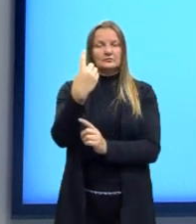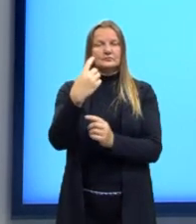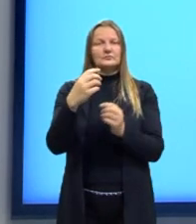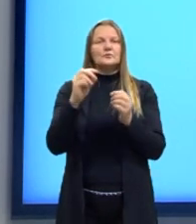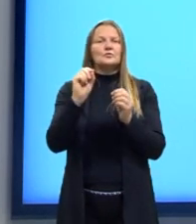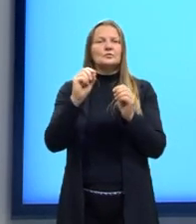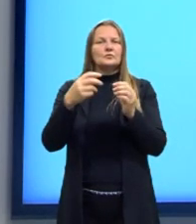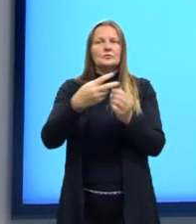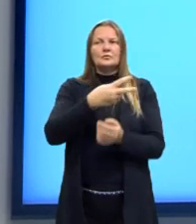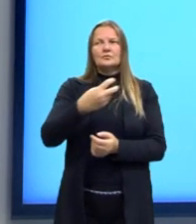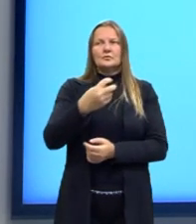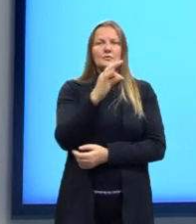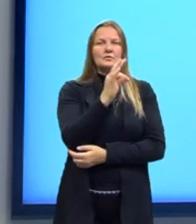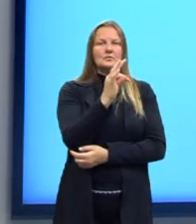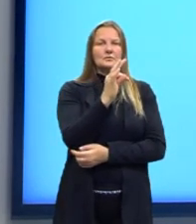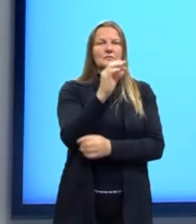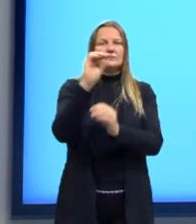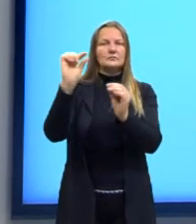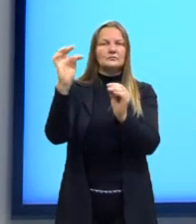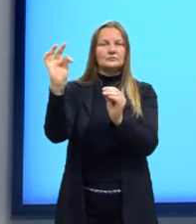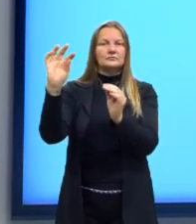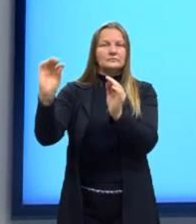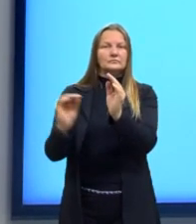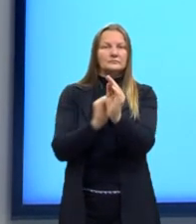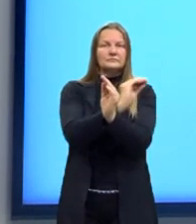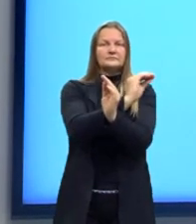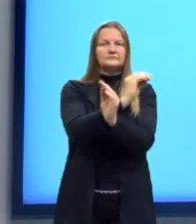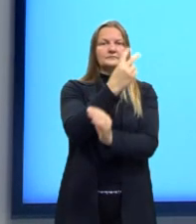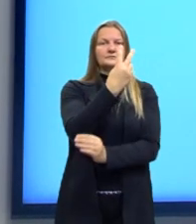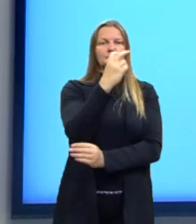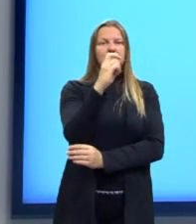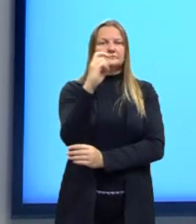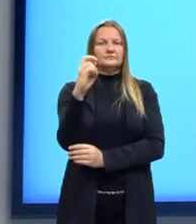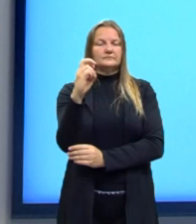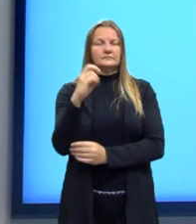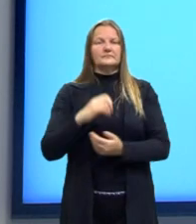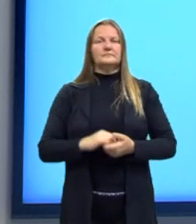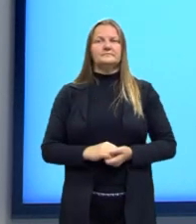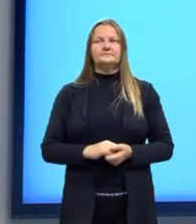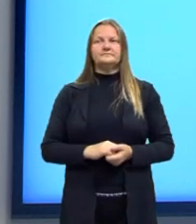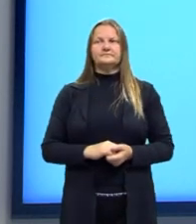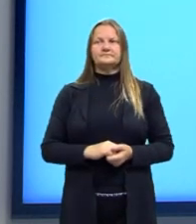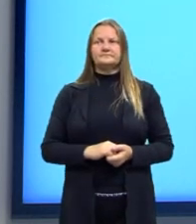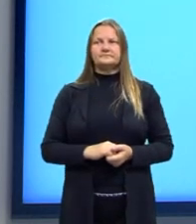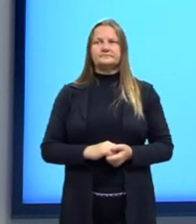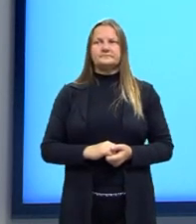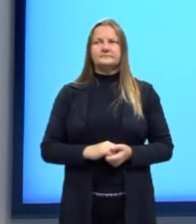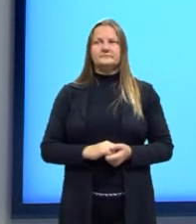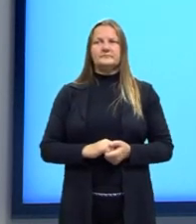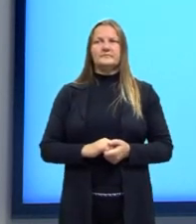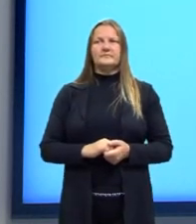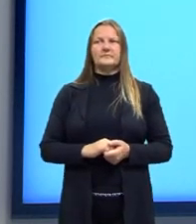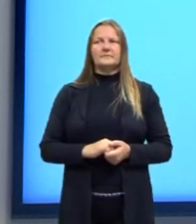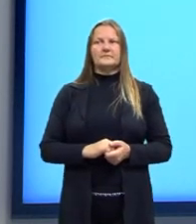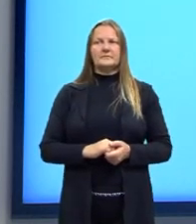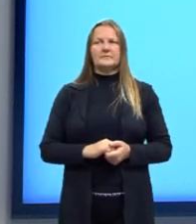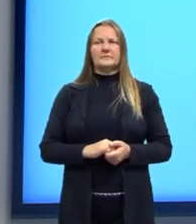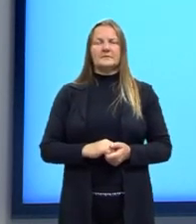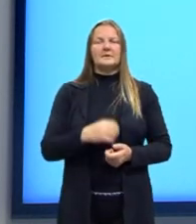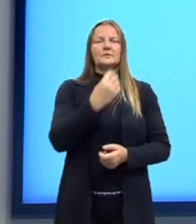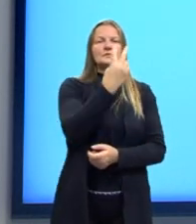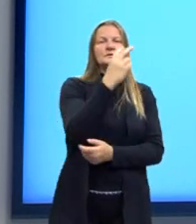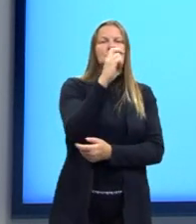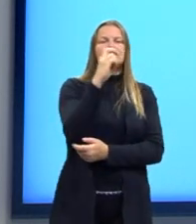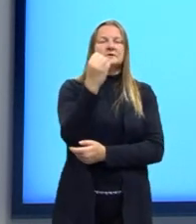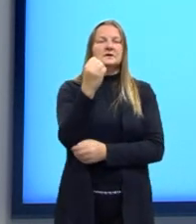Portanto, 255 é igual a T. Fazendo o processo de pegar o 256 e